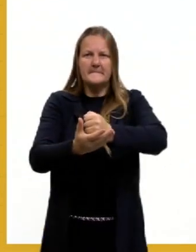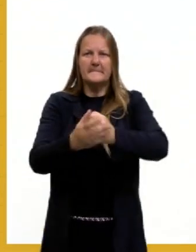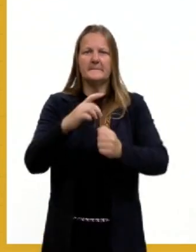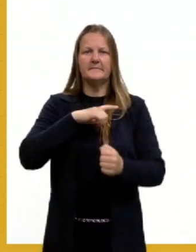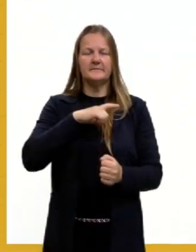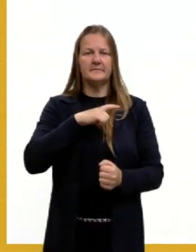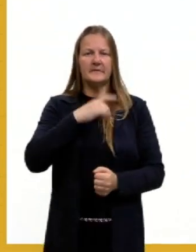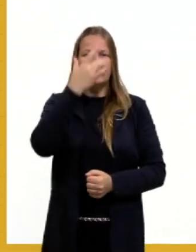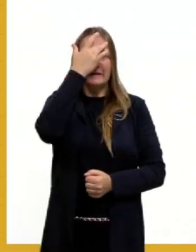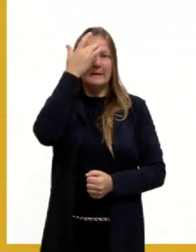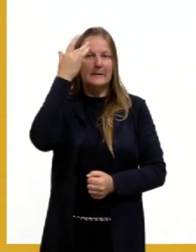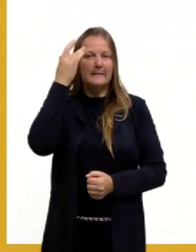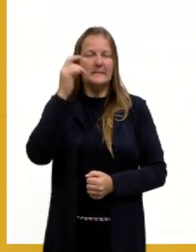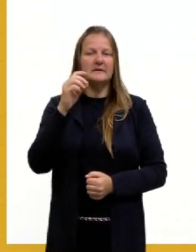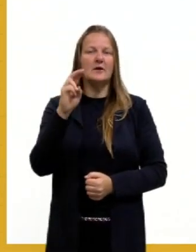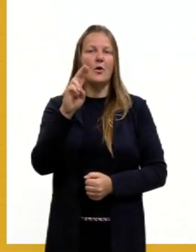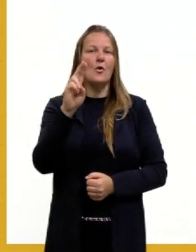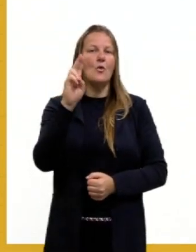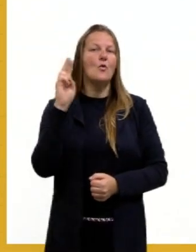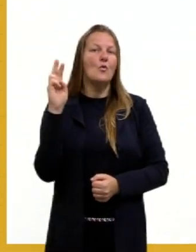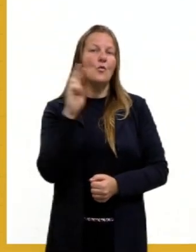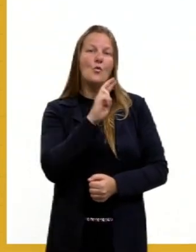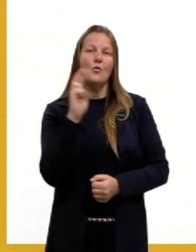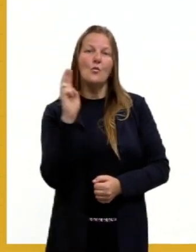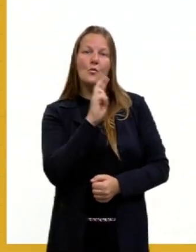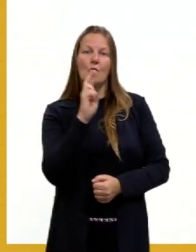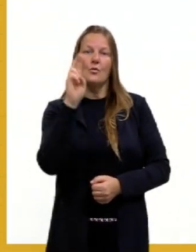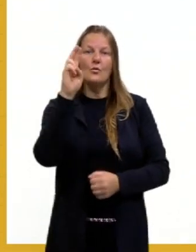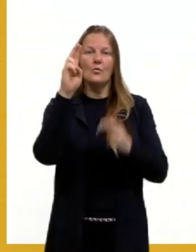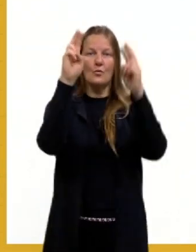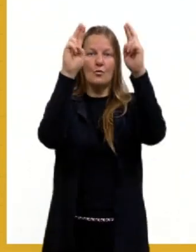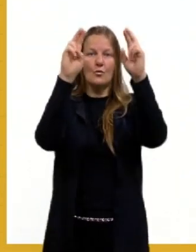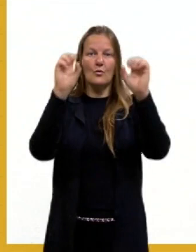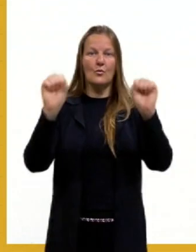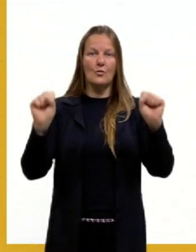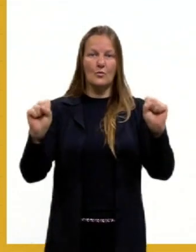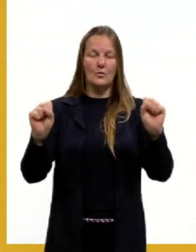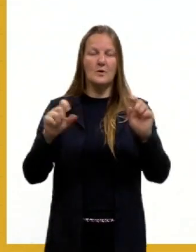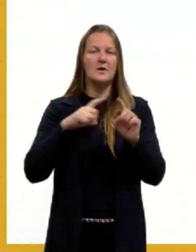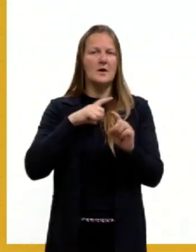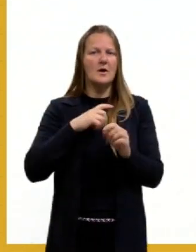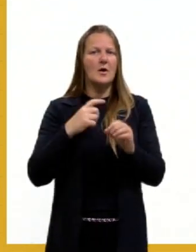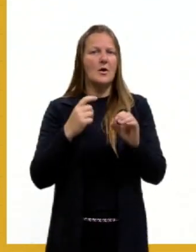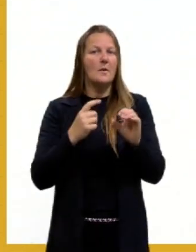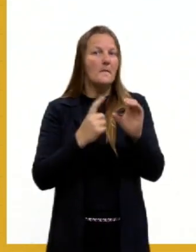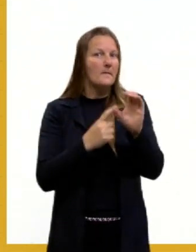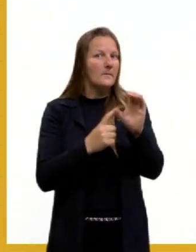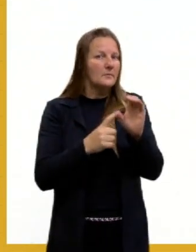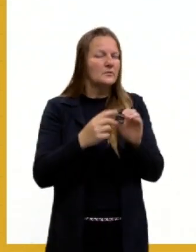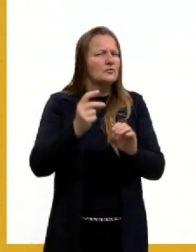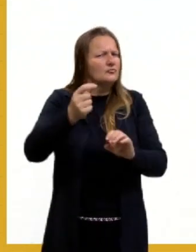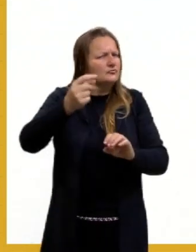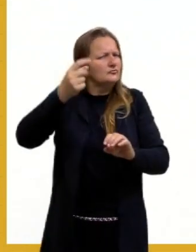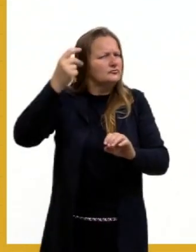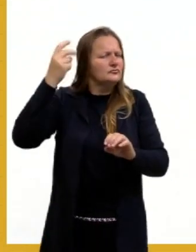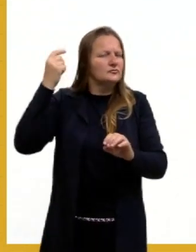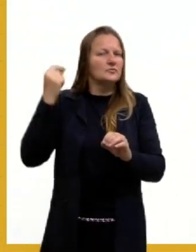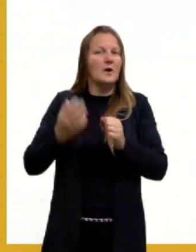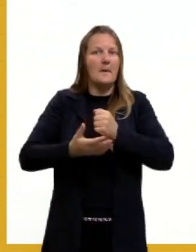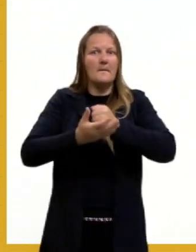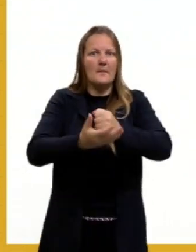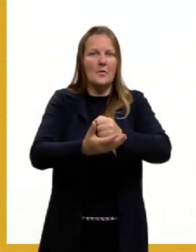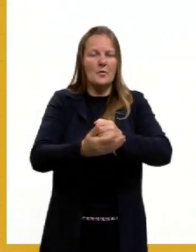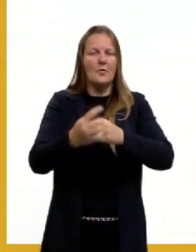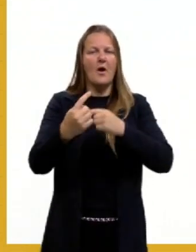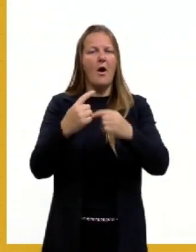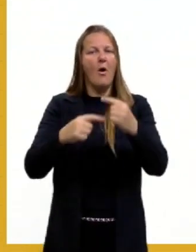pelo pessoal da União Soviética, né, pelos comunistas daquela época, e acaba, então, chegando ao poder e regride